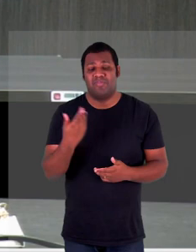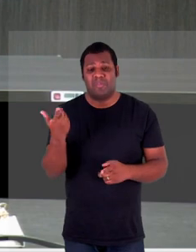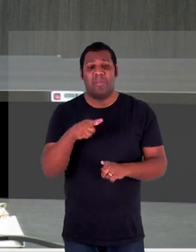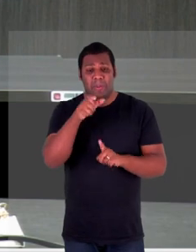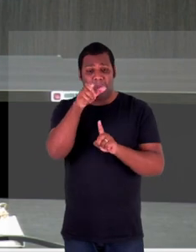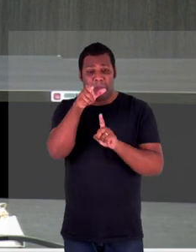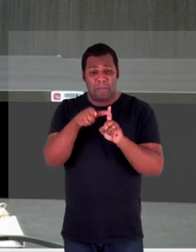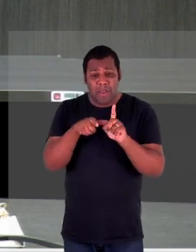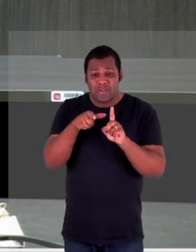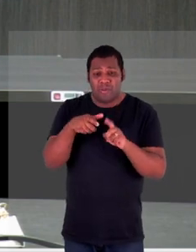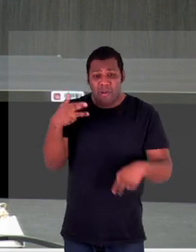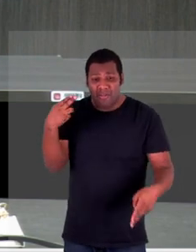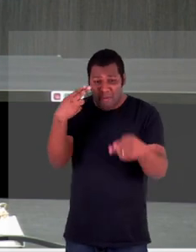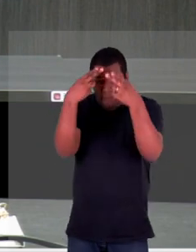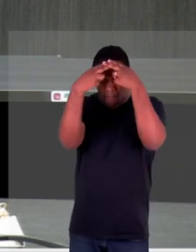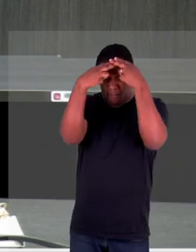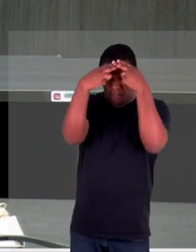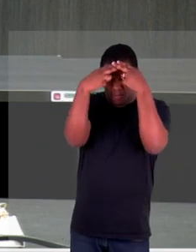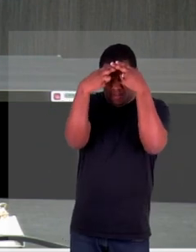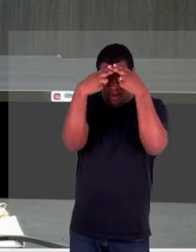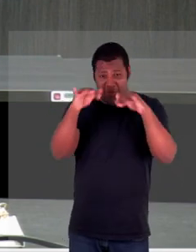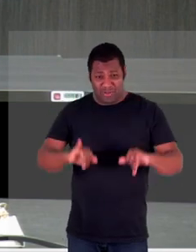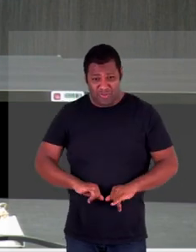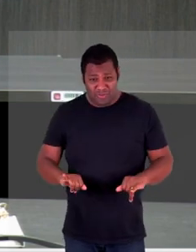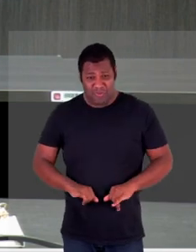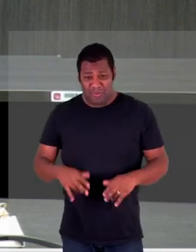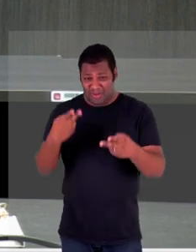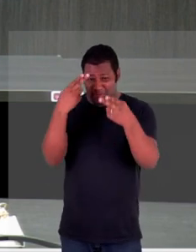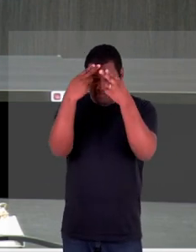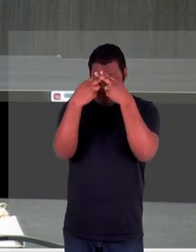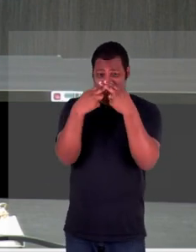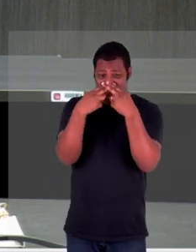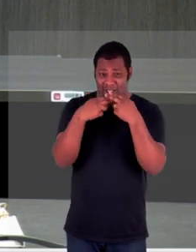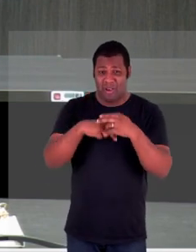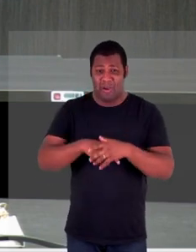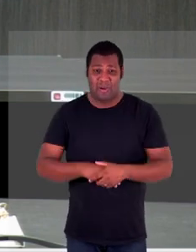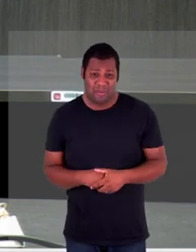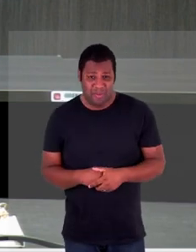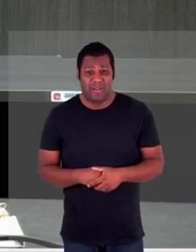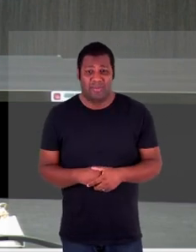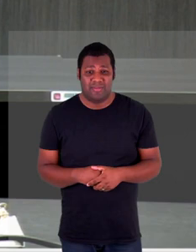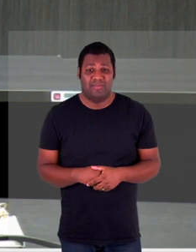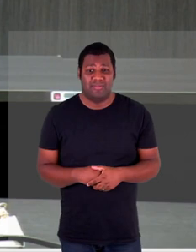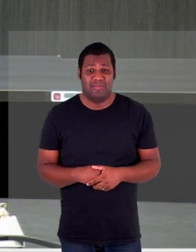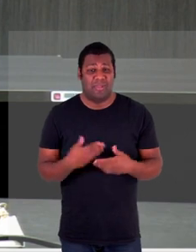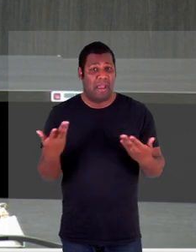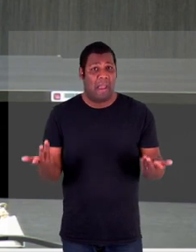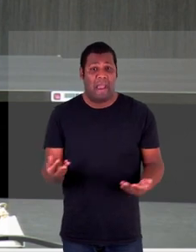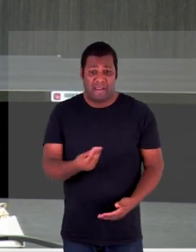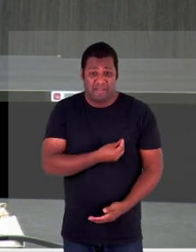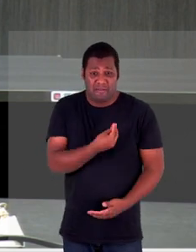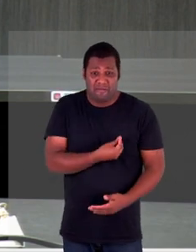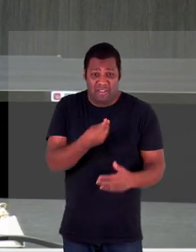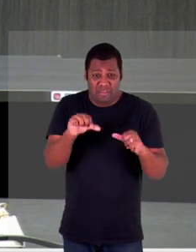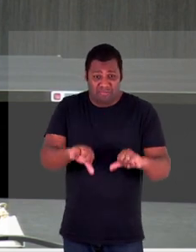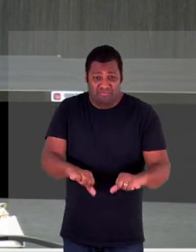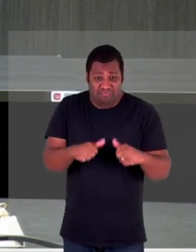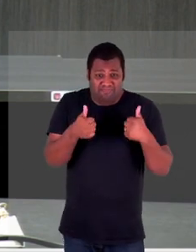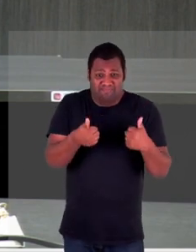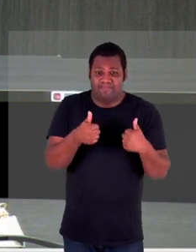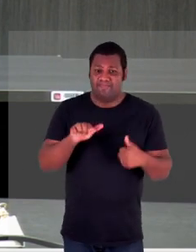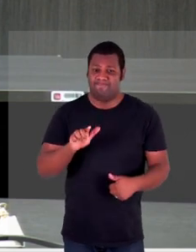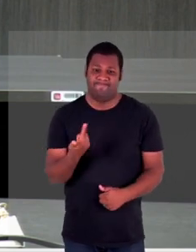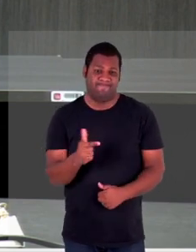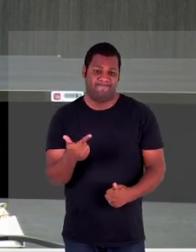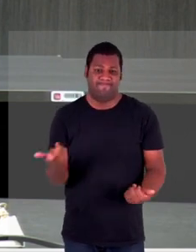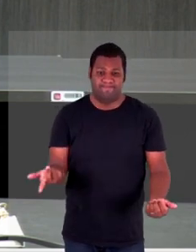não vai conseguir nem restabelecer uma vida mesmo fora da situação de risco não vai conseguir se restabelecer por conta do